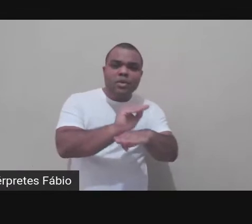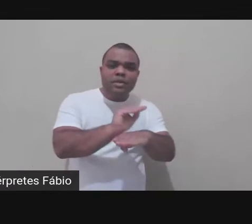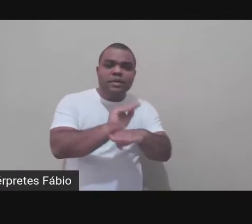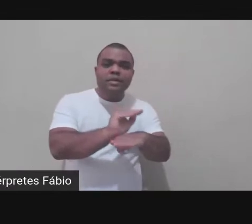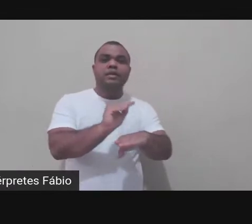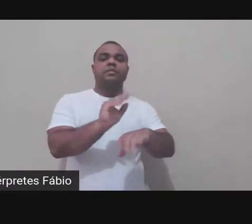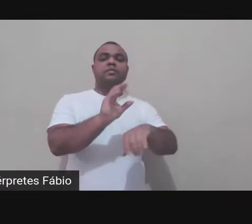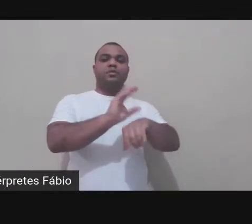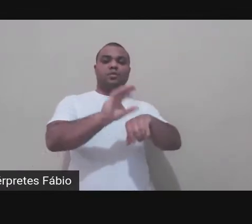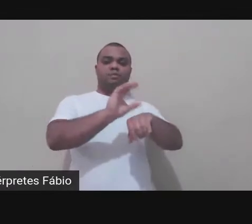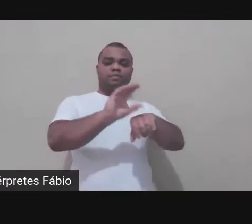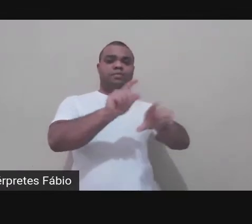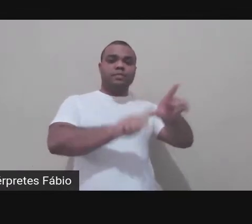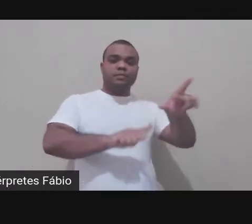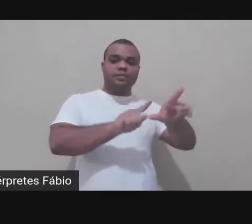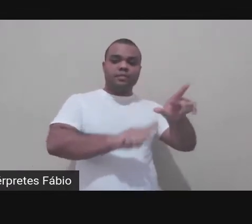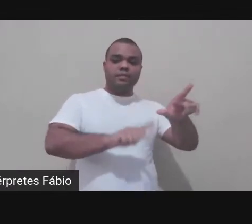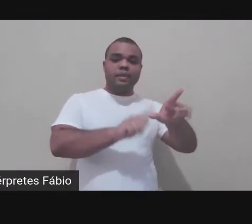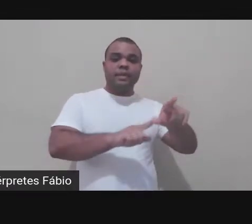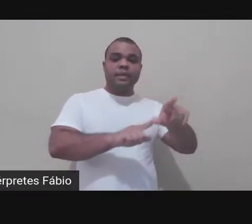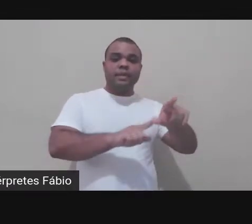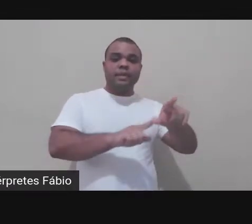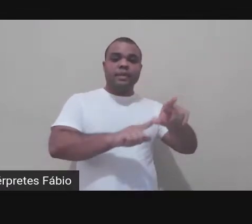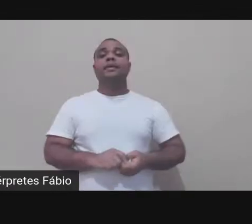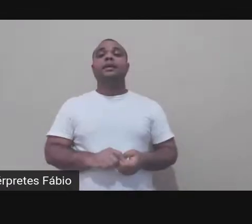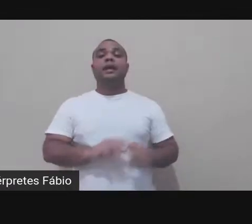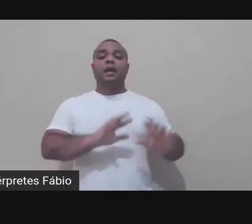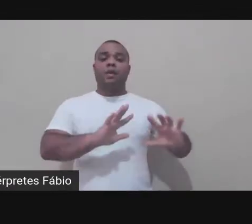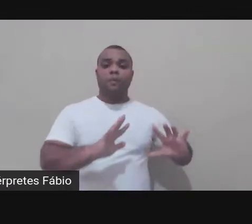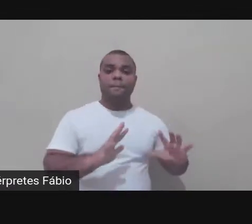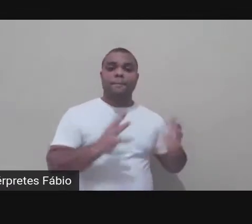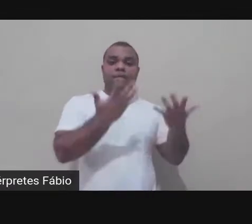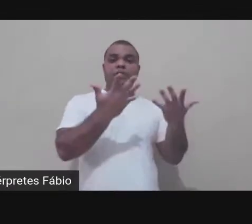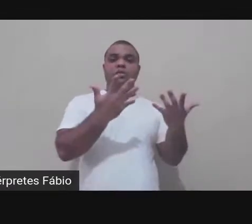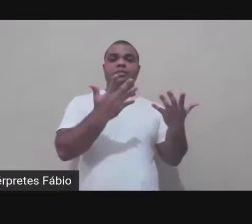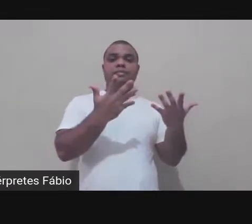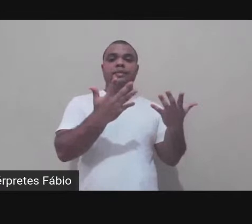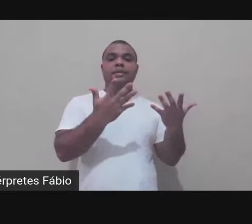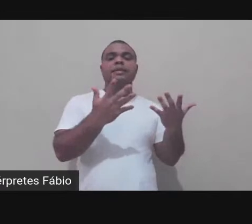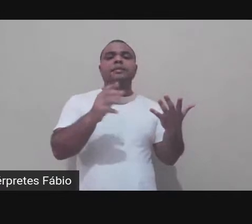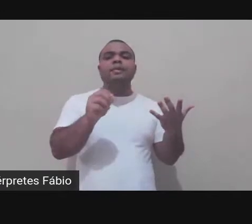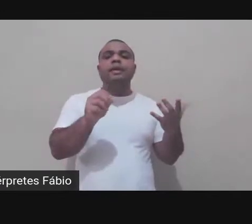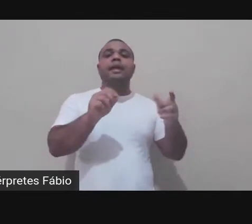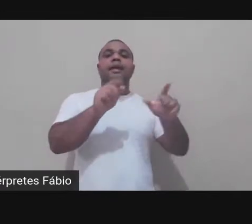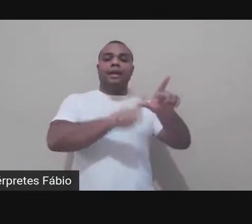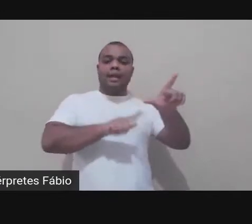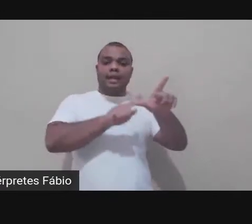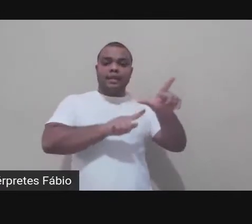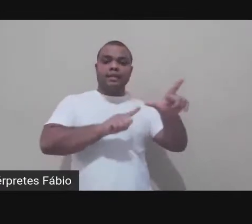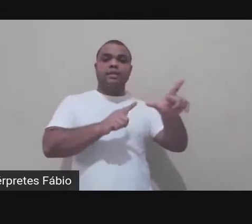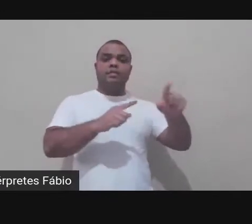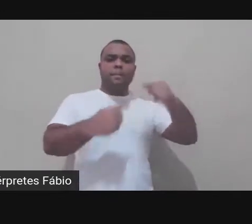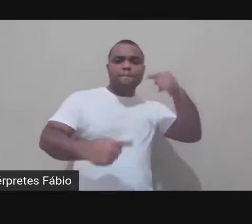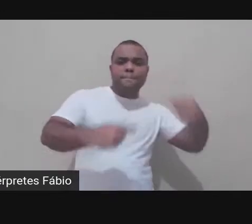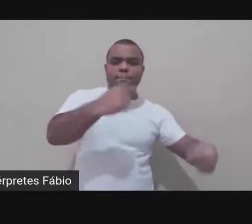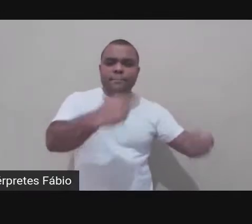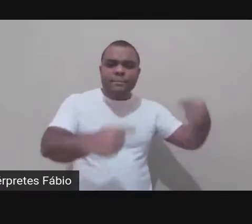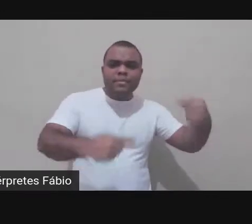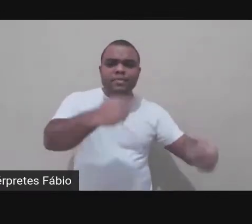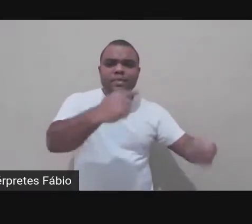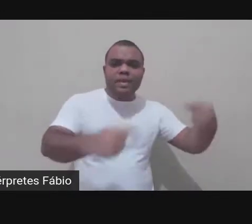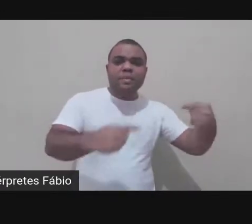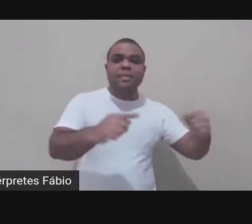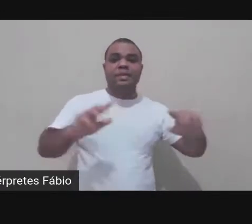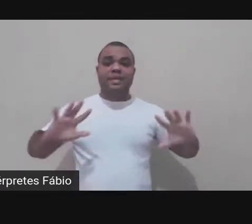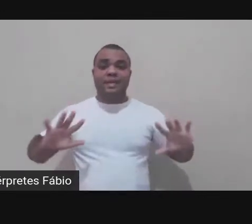evento que ele é organizado pela coordenação de graduação em letras na UFMG e que é um evento que recebe